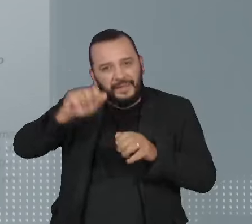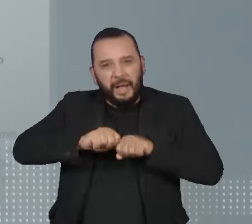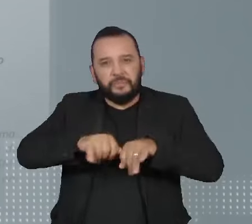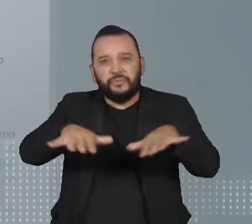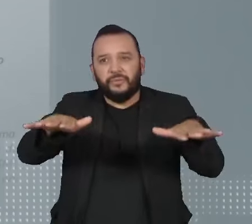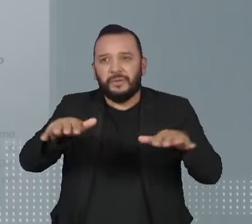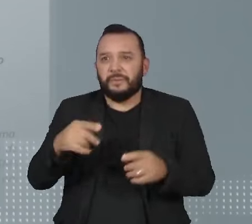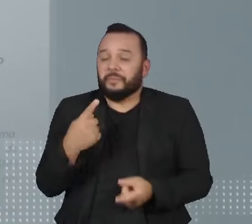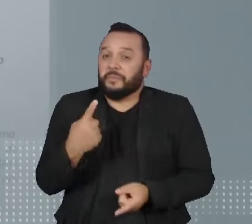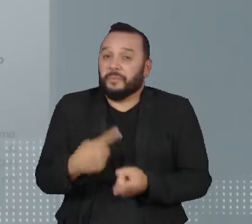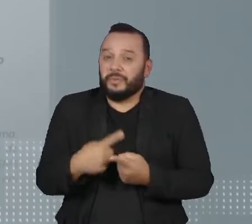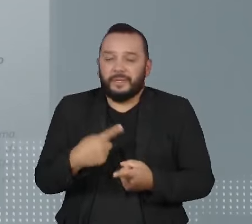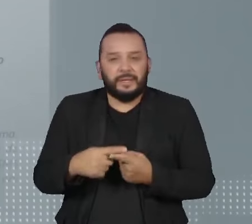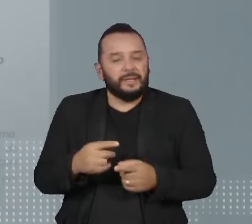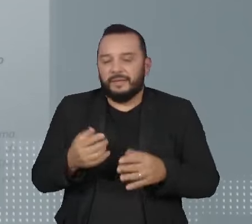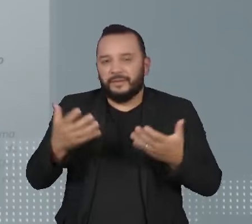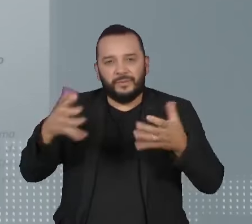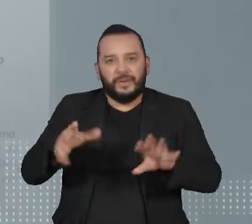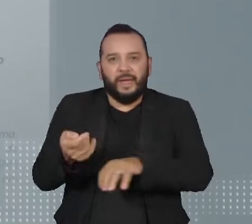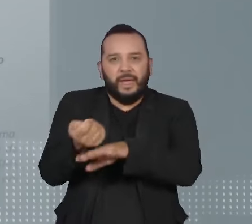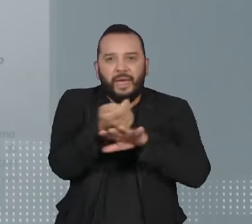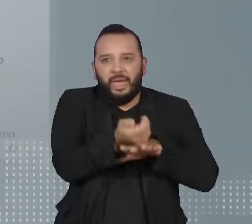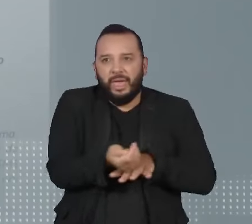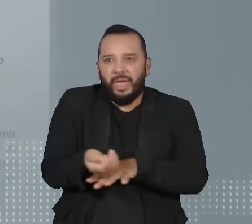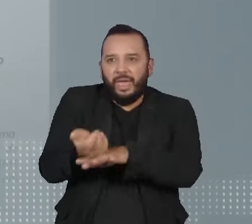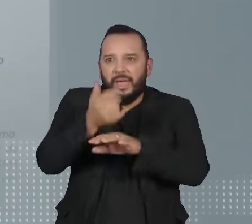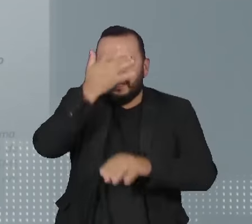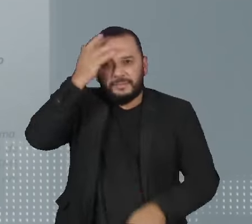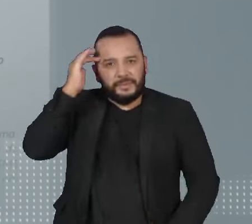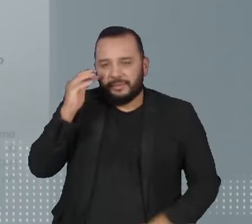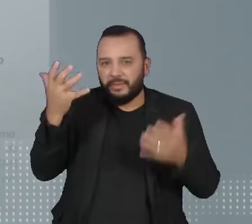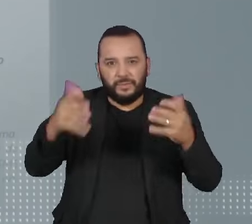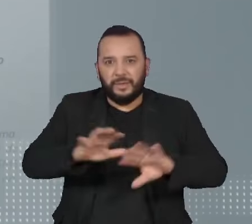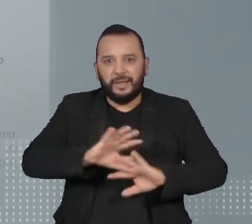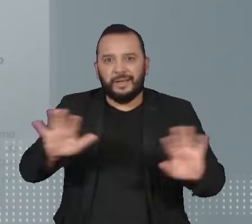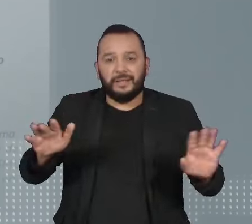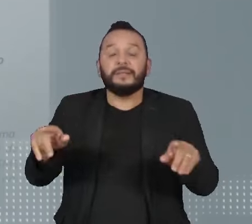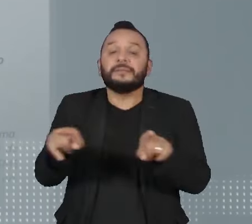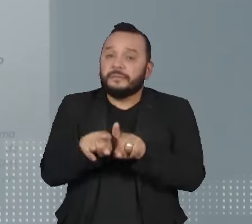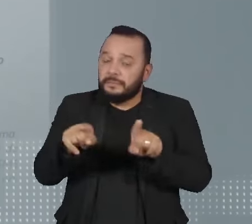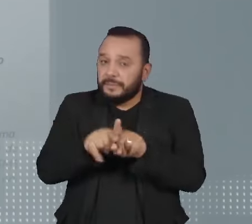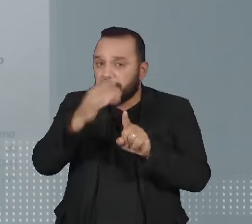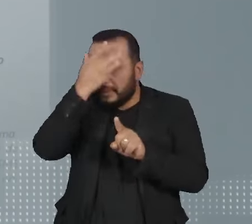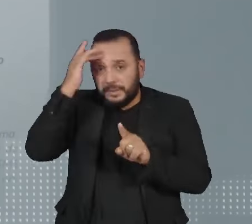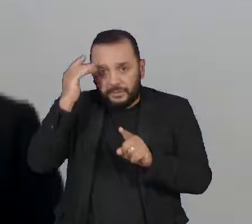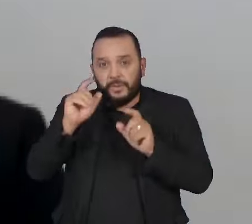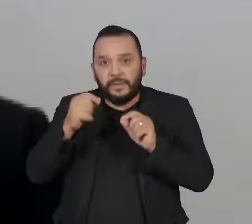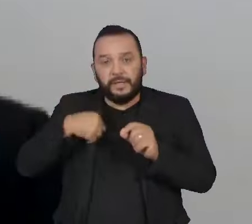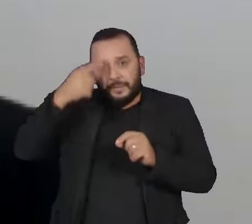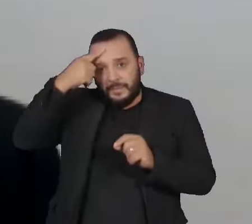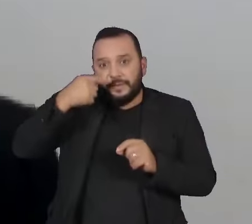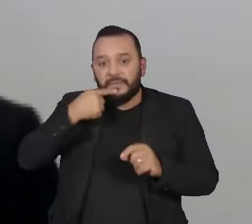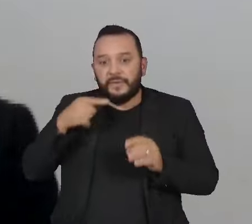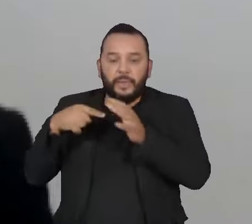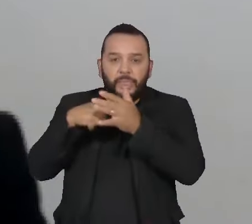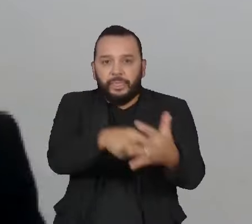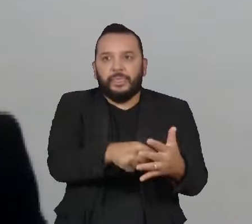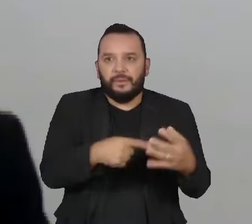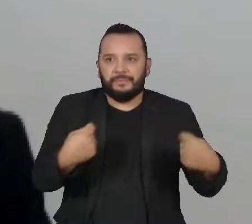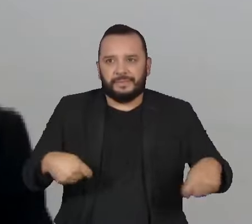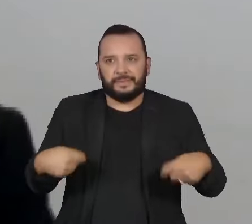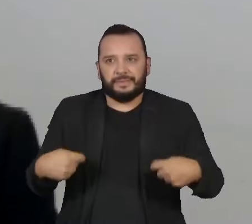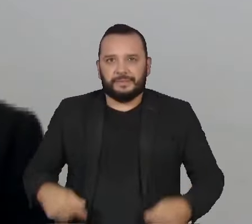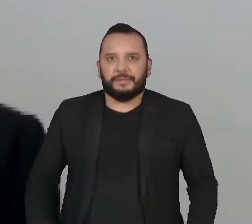conteúdos que possam enganar os usuários e recomenda que as pessoas denunciem perfis. Os jogos e as